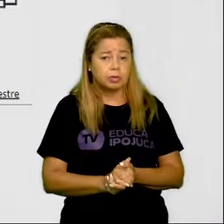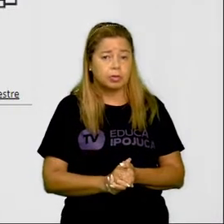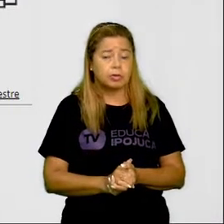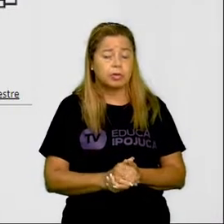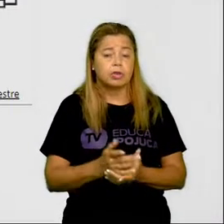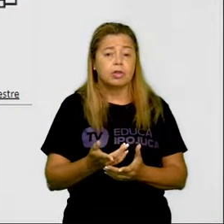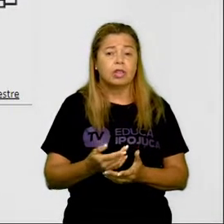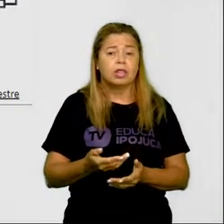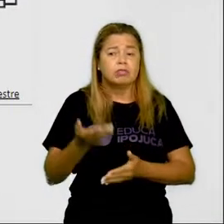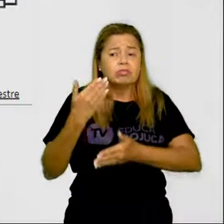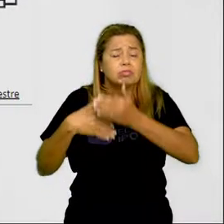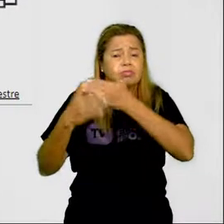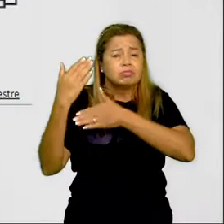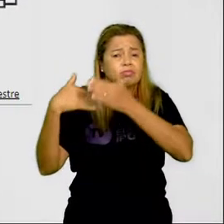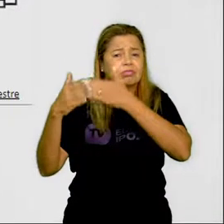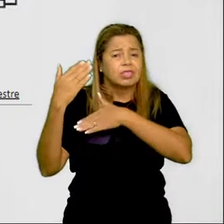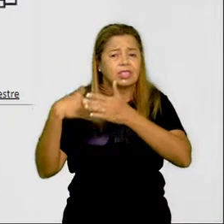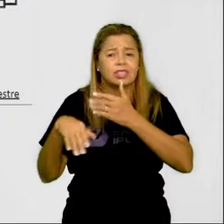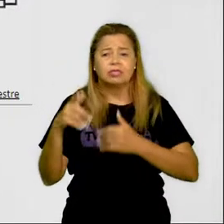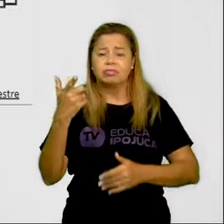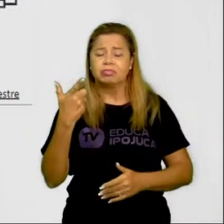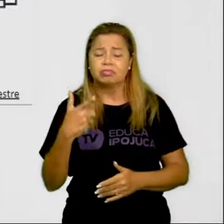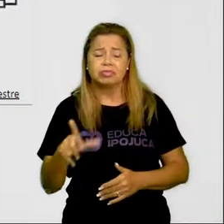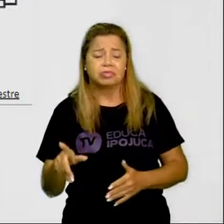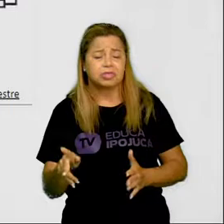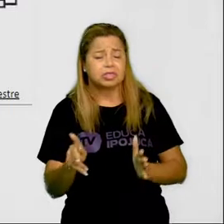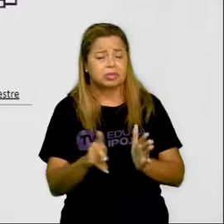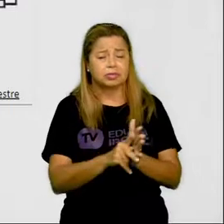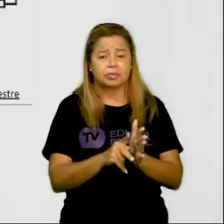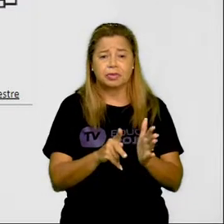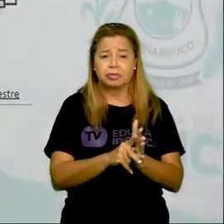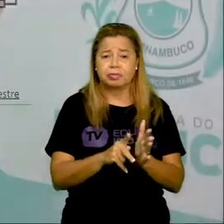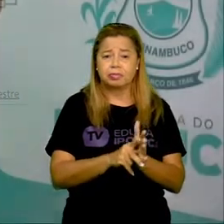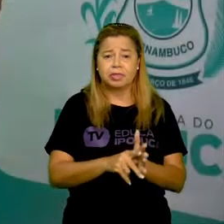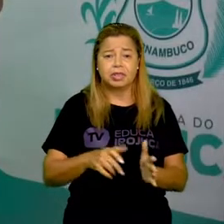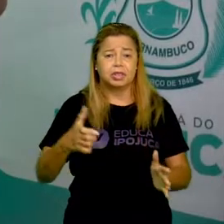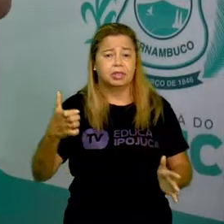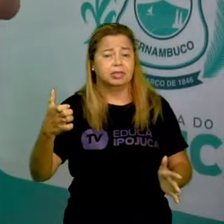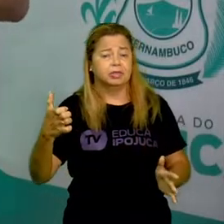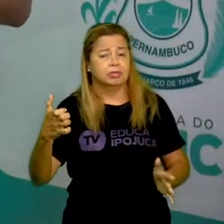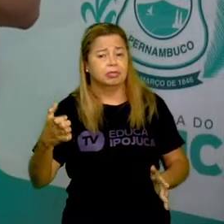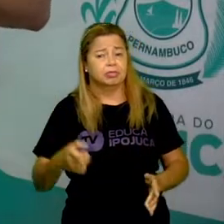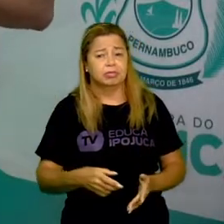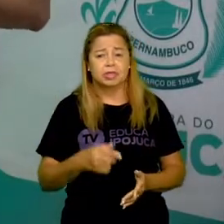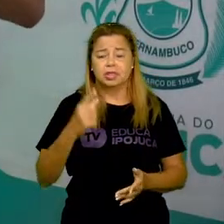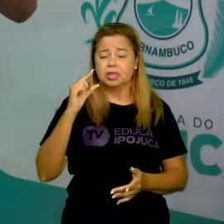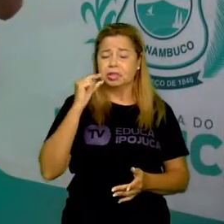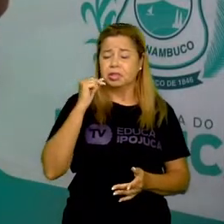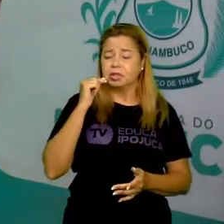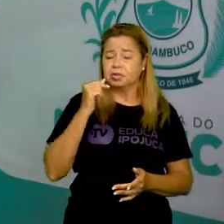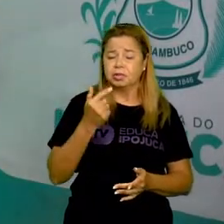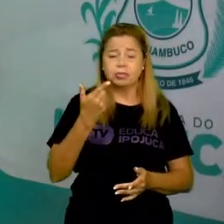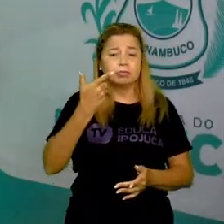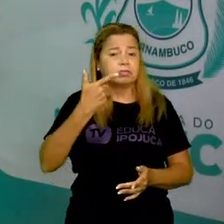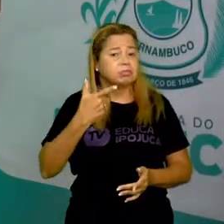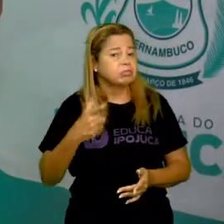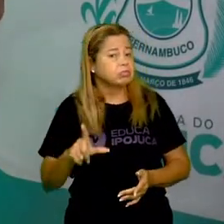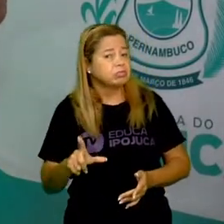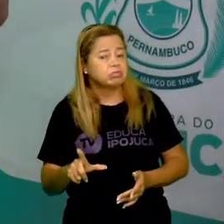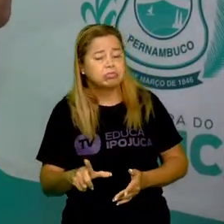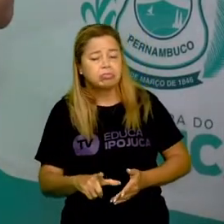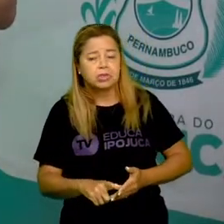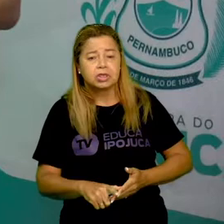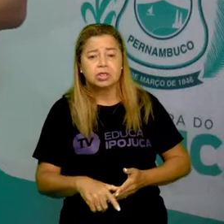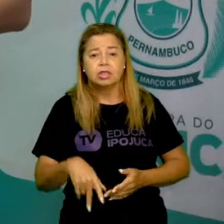dessa época, como não existia papel, não existia caneta, não existia lápis, as pessoas que moravam